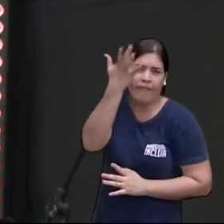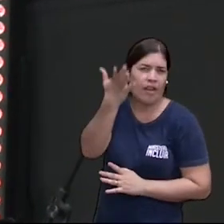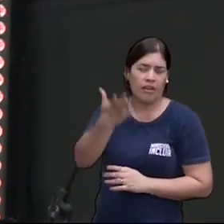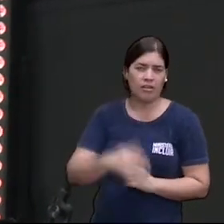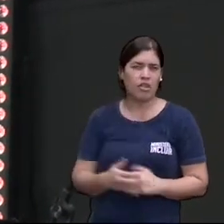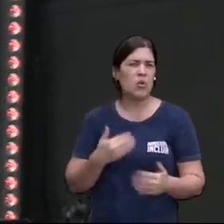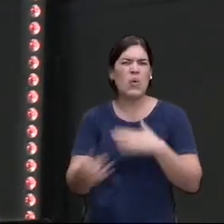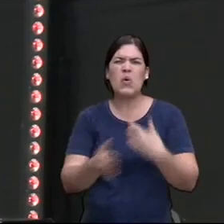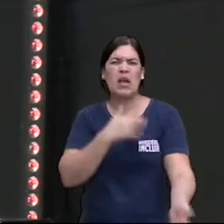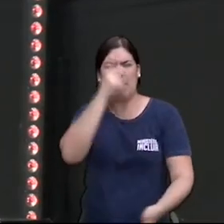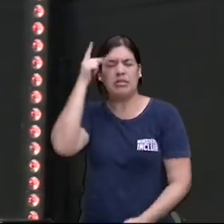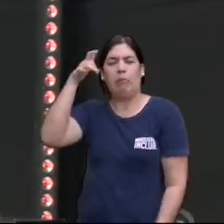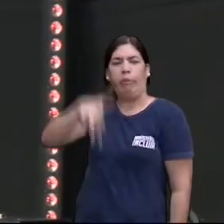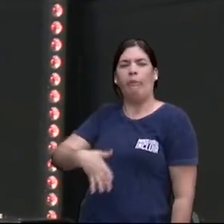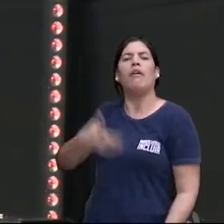qualquer Zé Ruela critica,